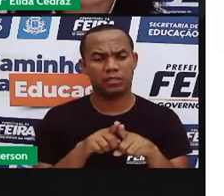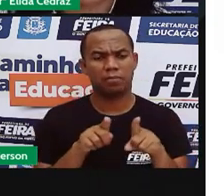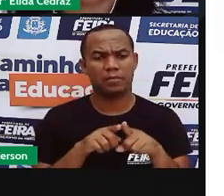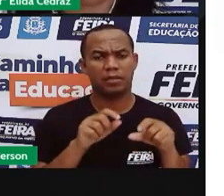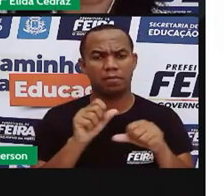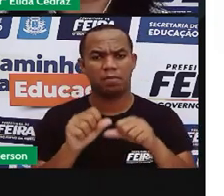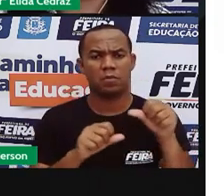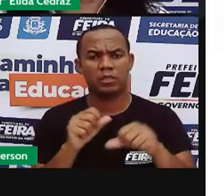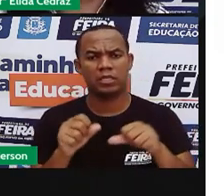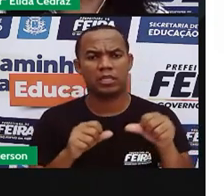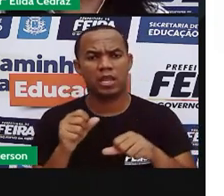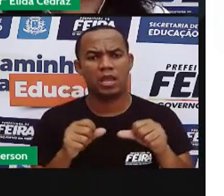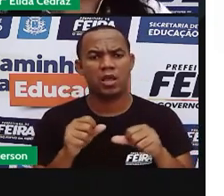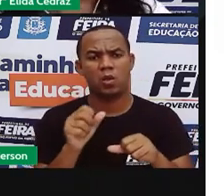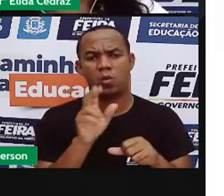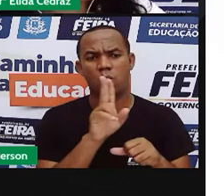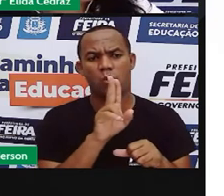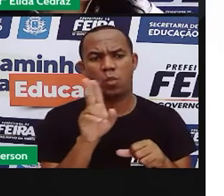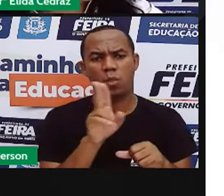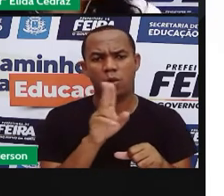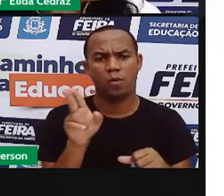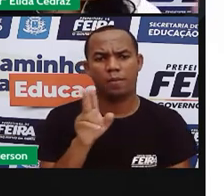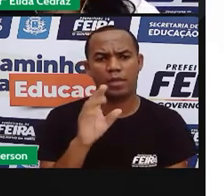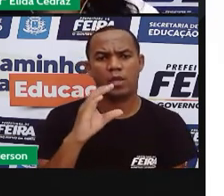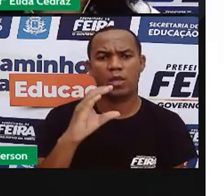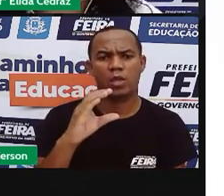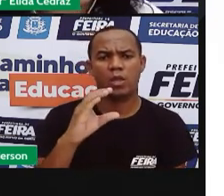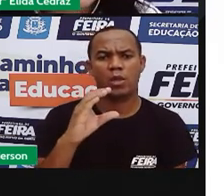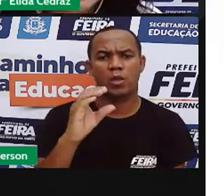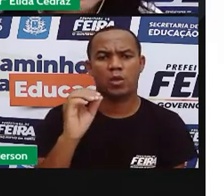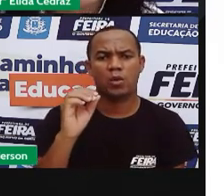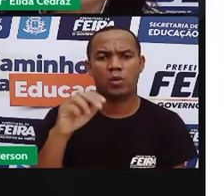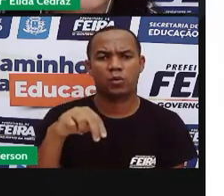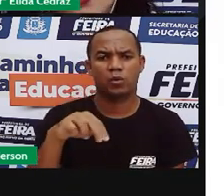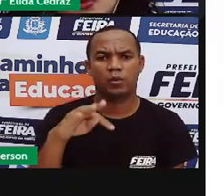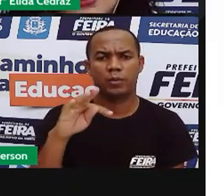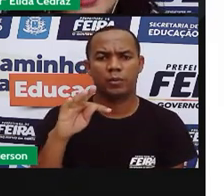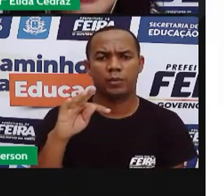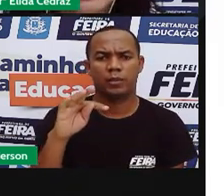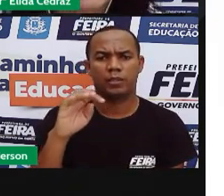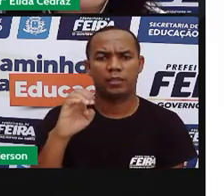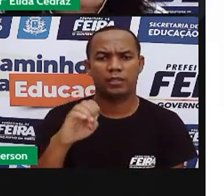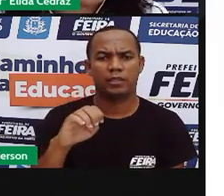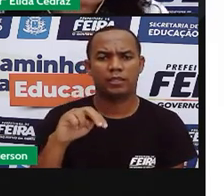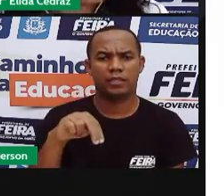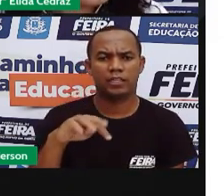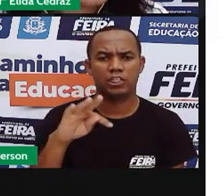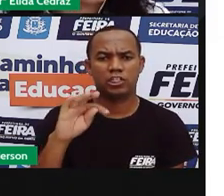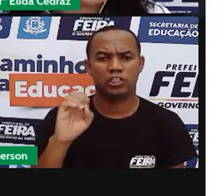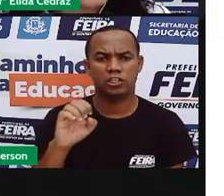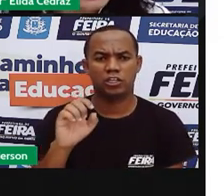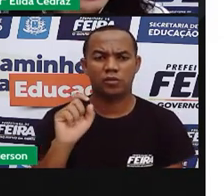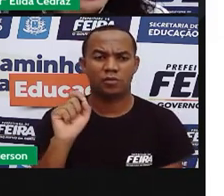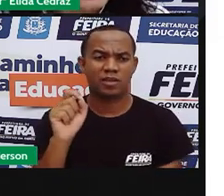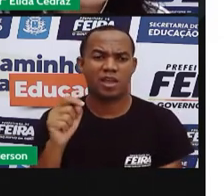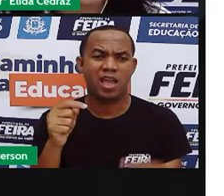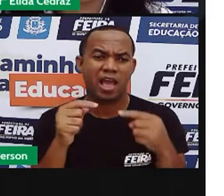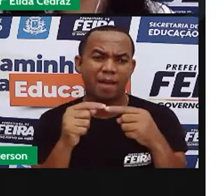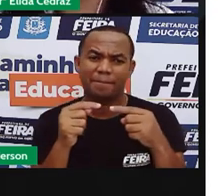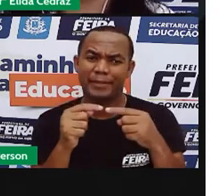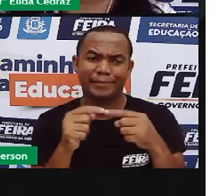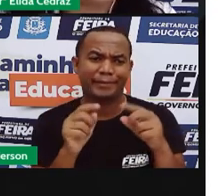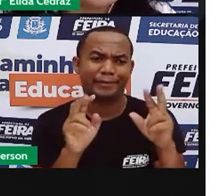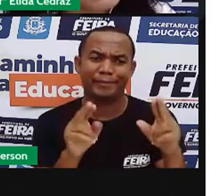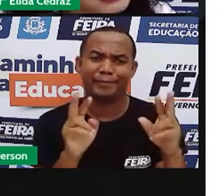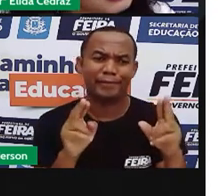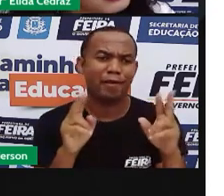para contente. Quando eu cheguei, encontrei Anderson contente. Contente e alegre